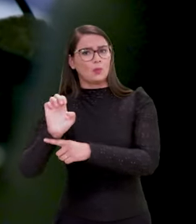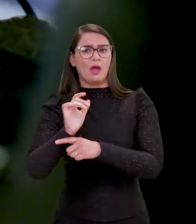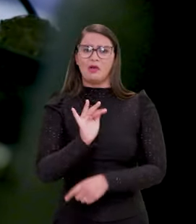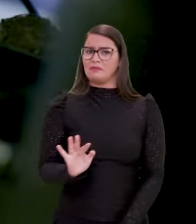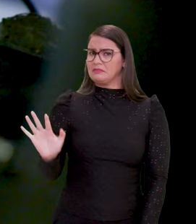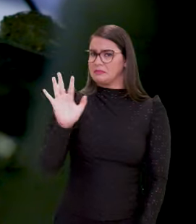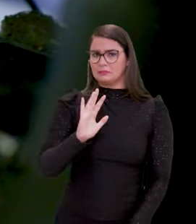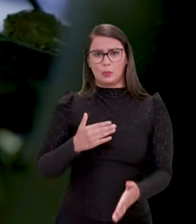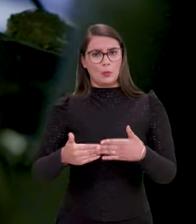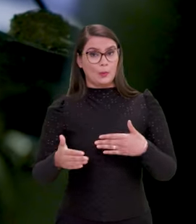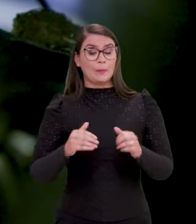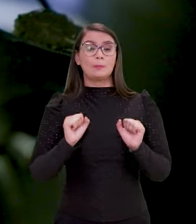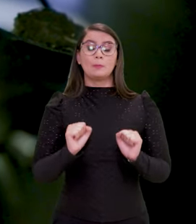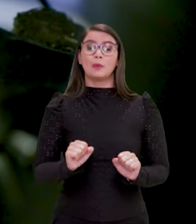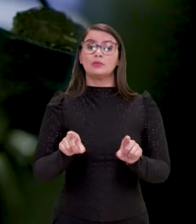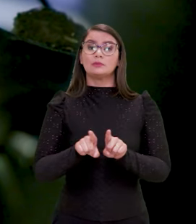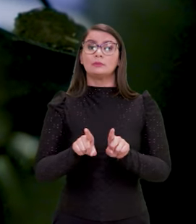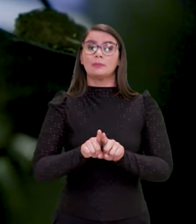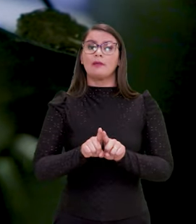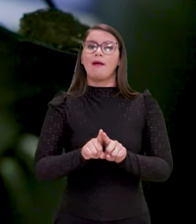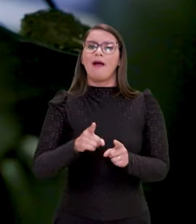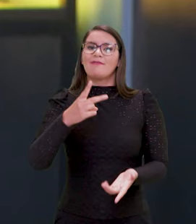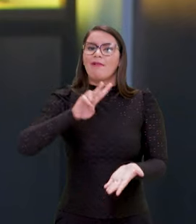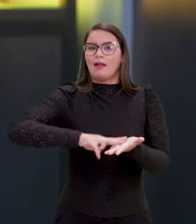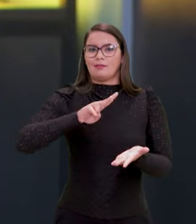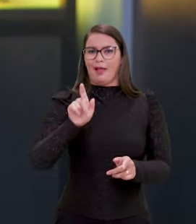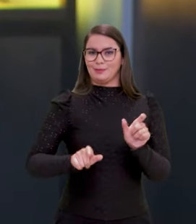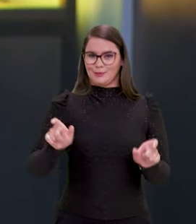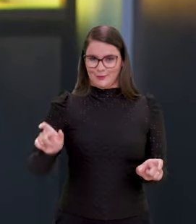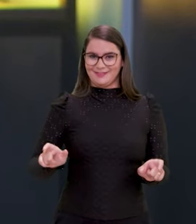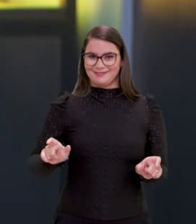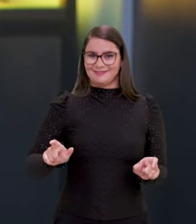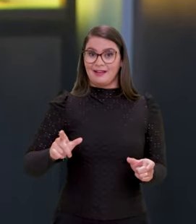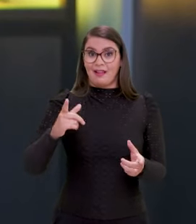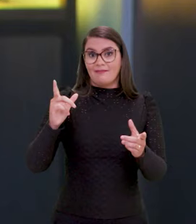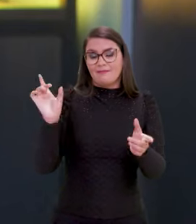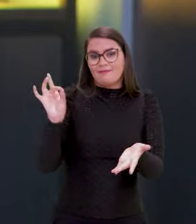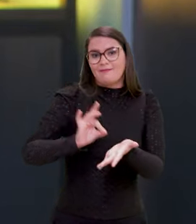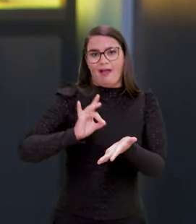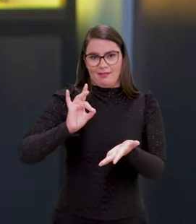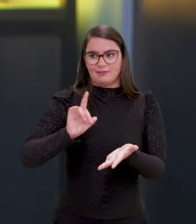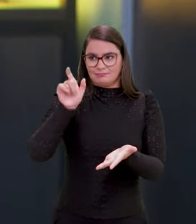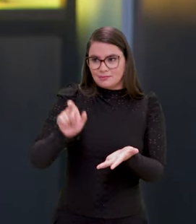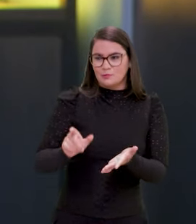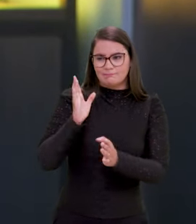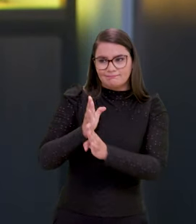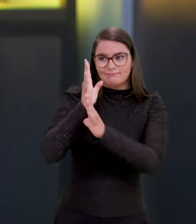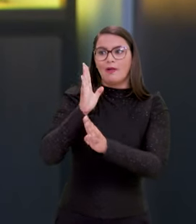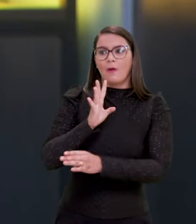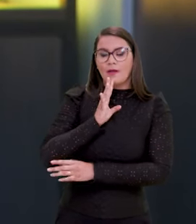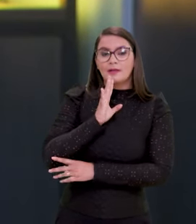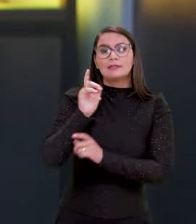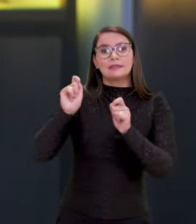ou federais, ela também é uma plataforma que habilita o cidadão, porque ela autentica ele, ela identifica aquele cidadão